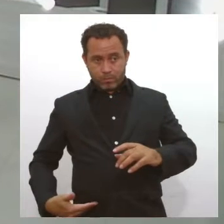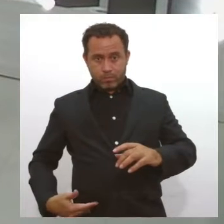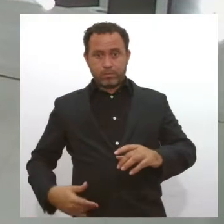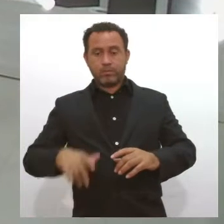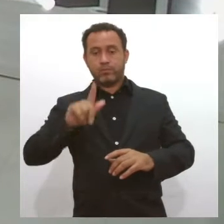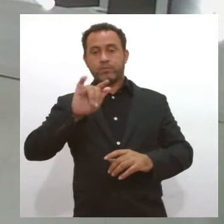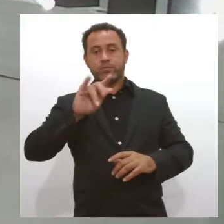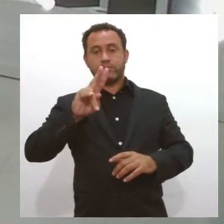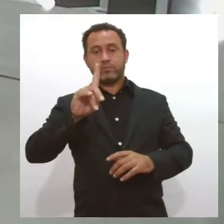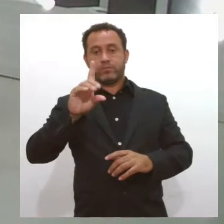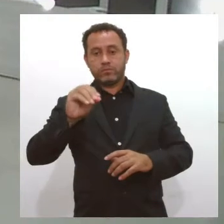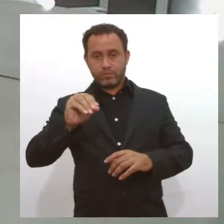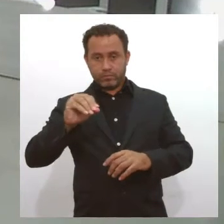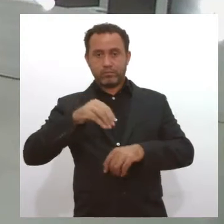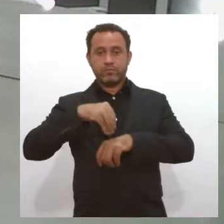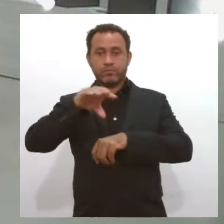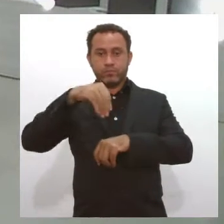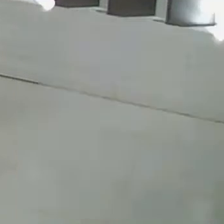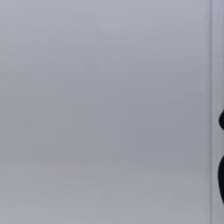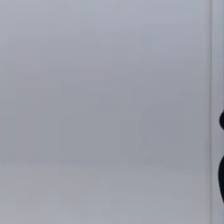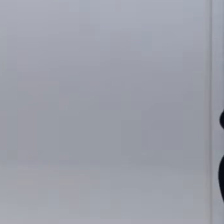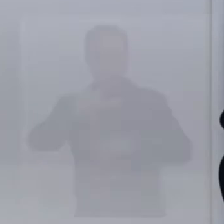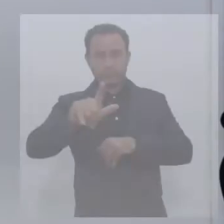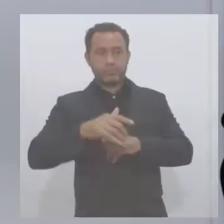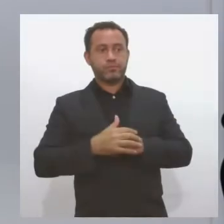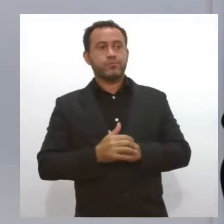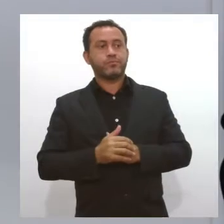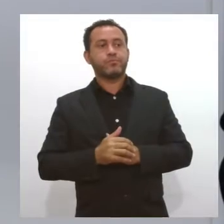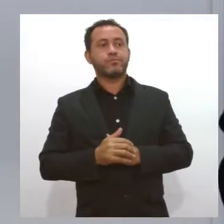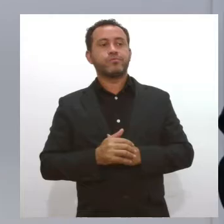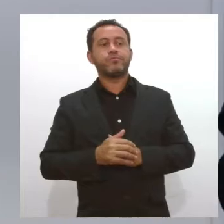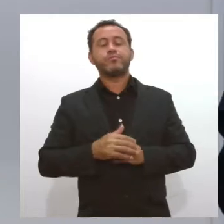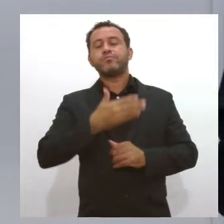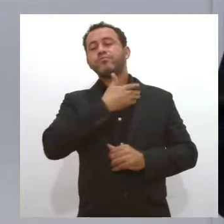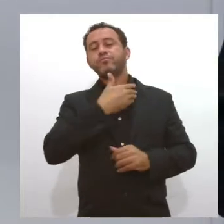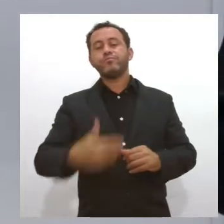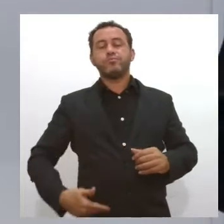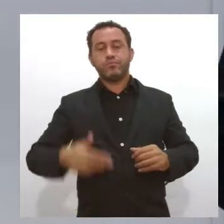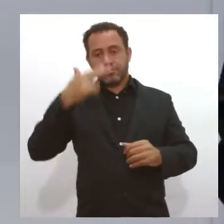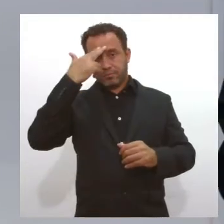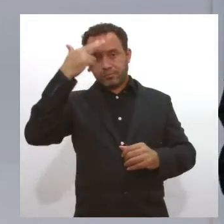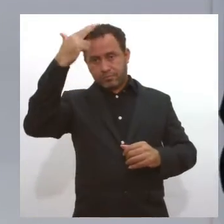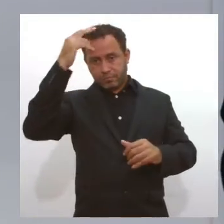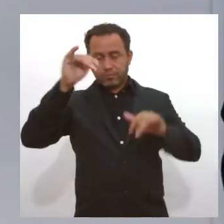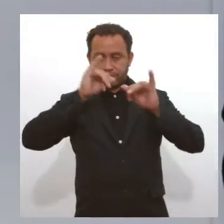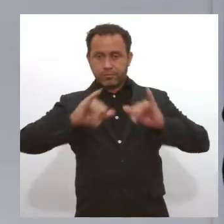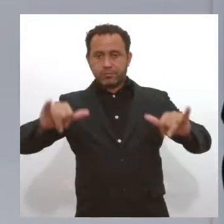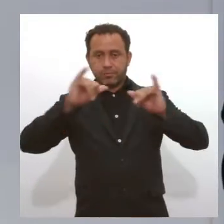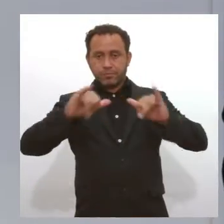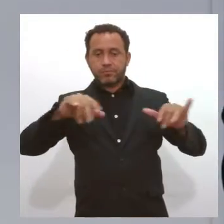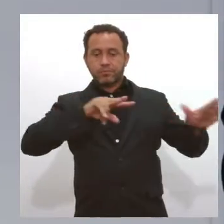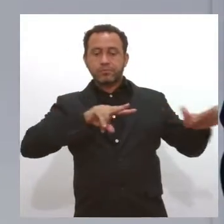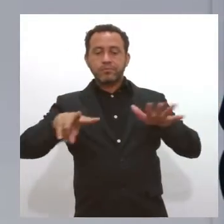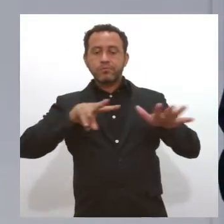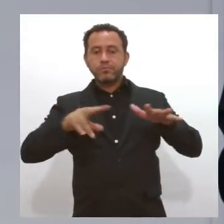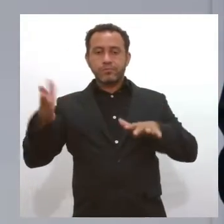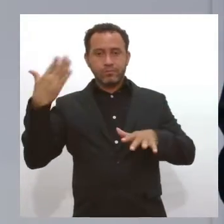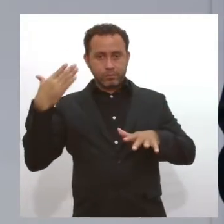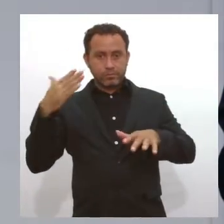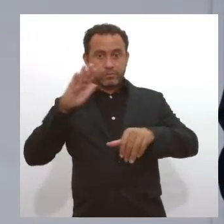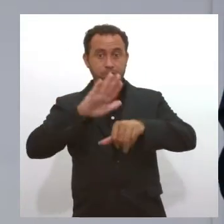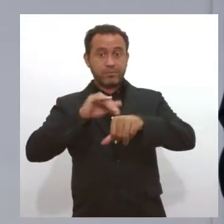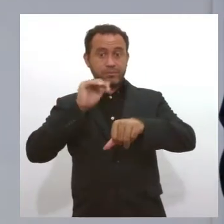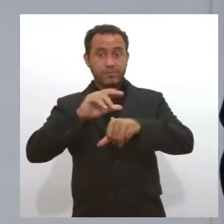Givaldo Ricardo, e traz outras informações. O governador Belivaldo Chagas anunciou esta semana que vai